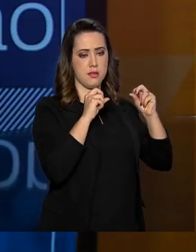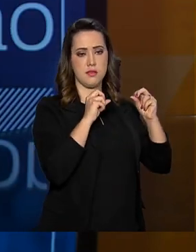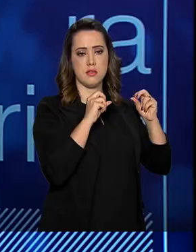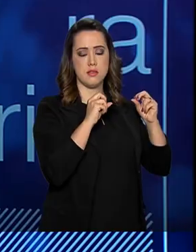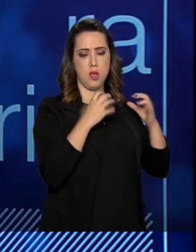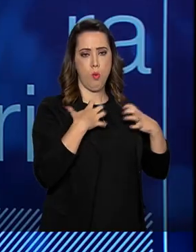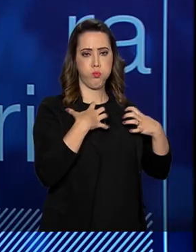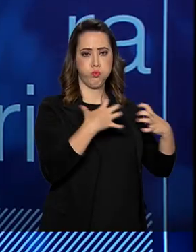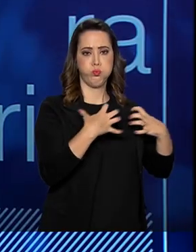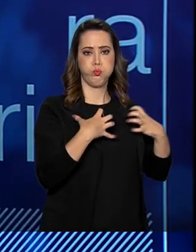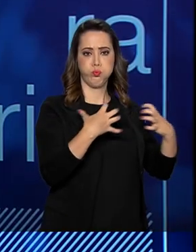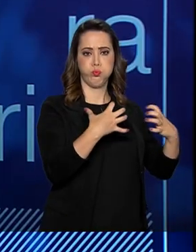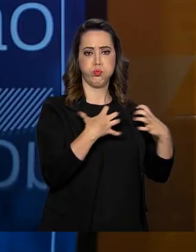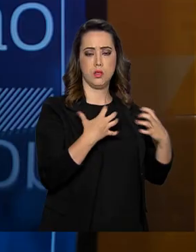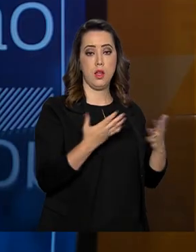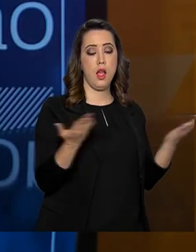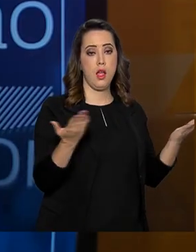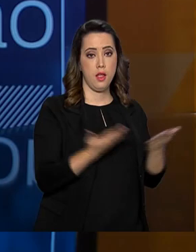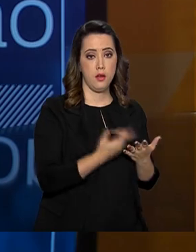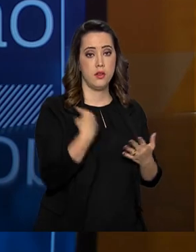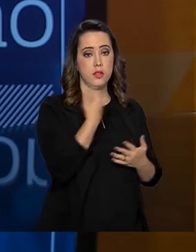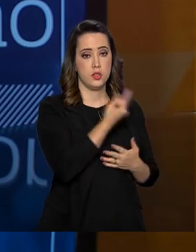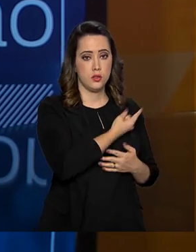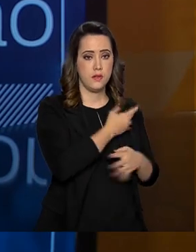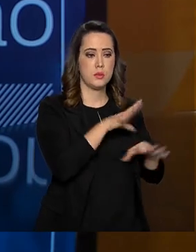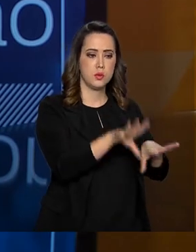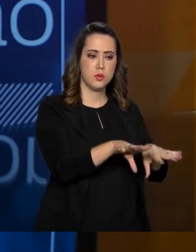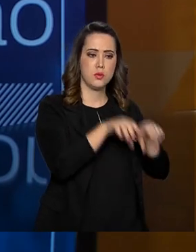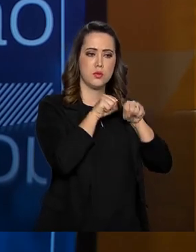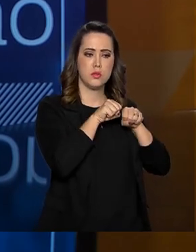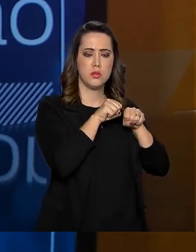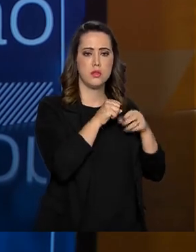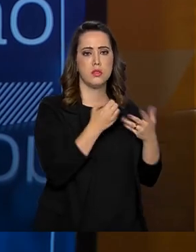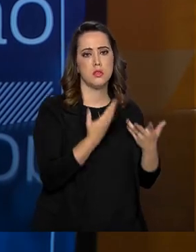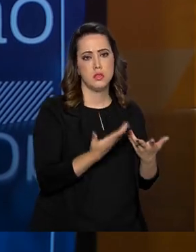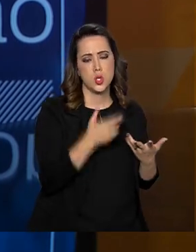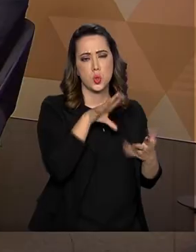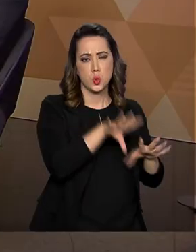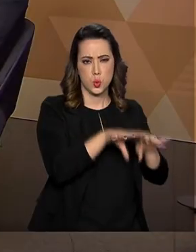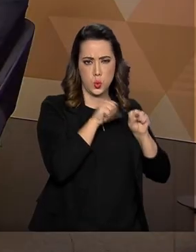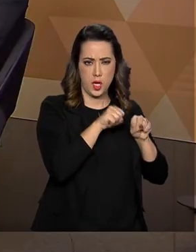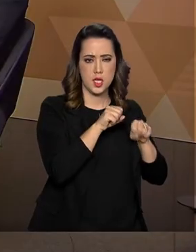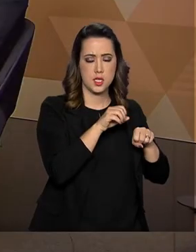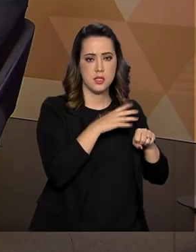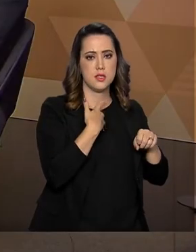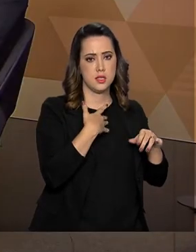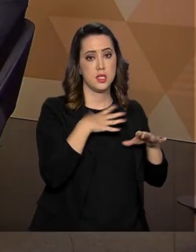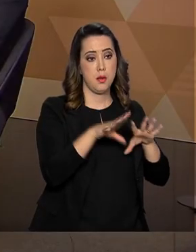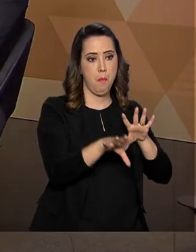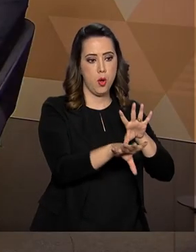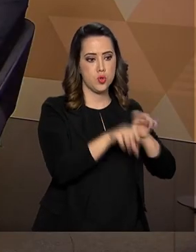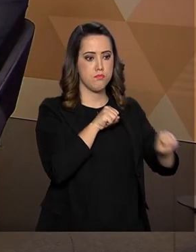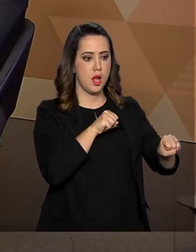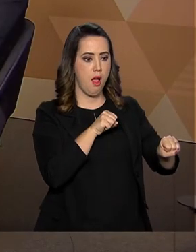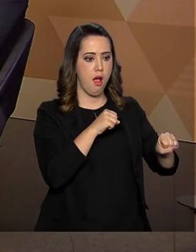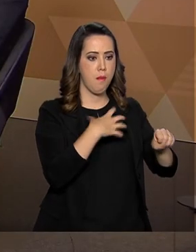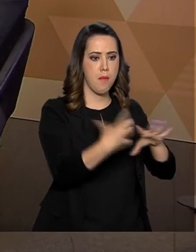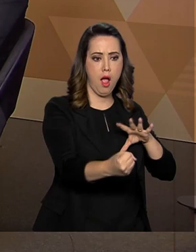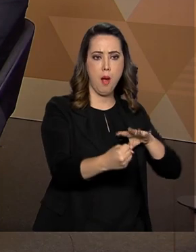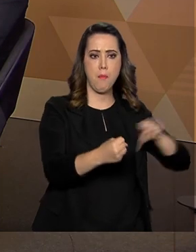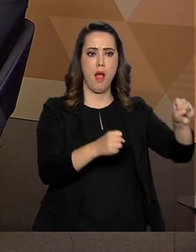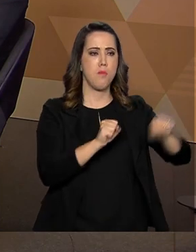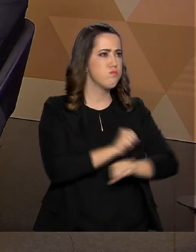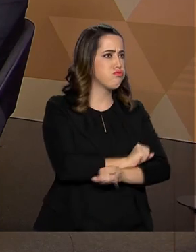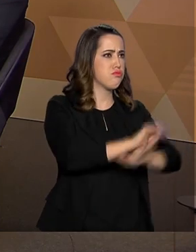poluição do ar. Agora, nós vamos falar sobre as doenças transmissíveis ou crônicas e temos uma pergunta nesse sentido. A pergunta